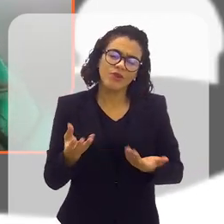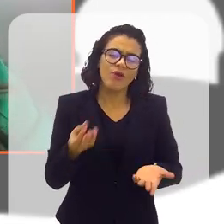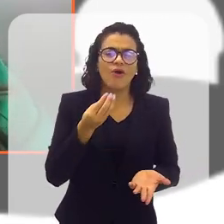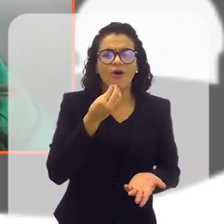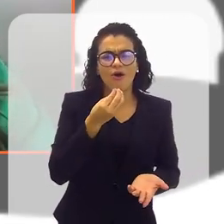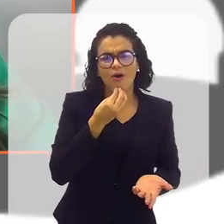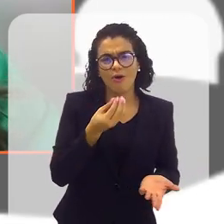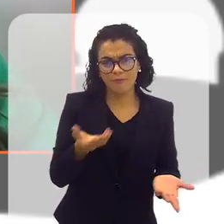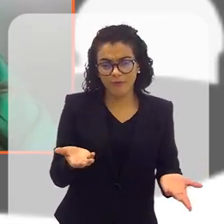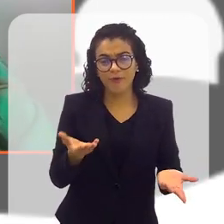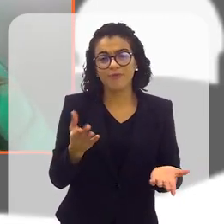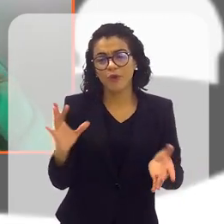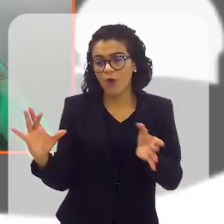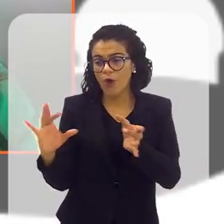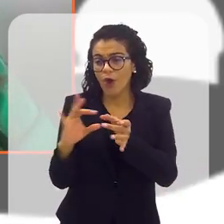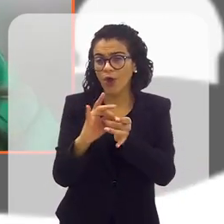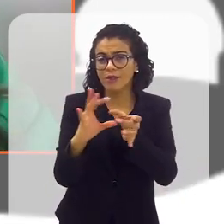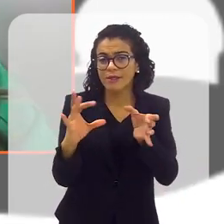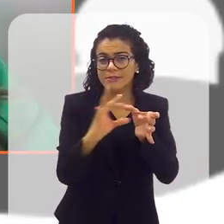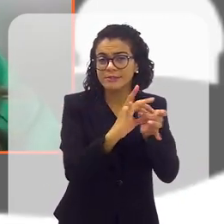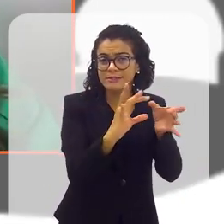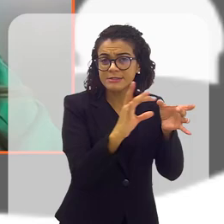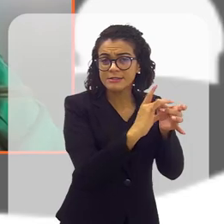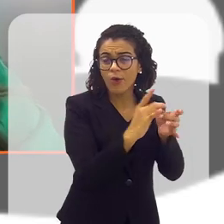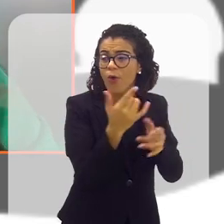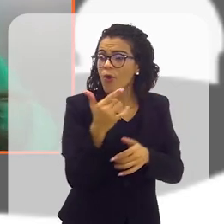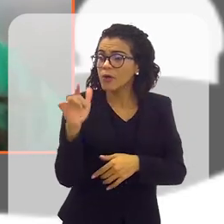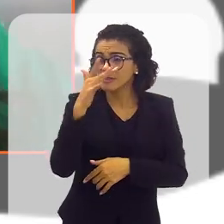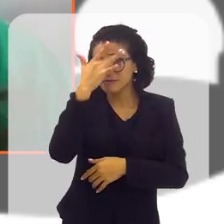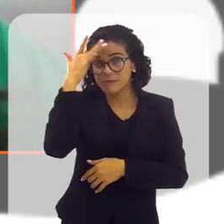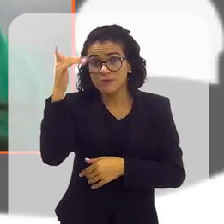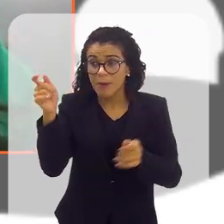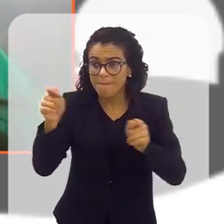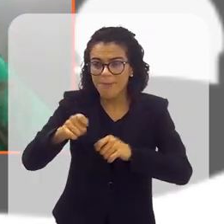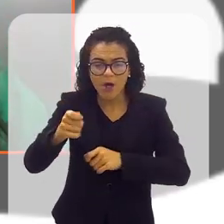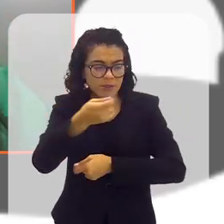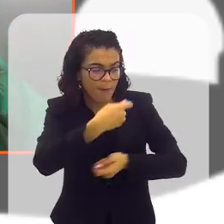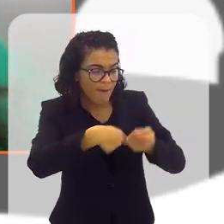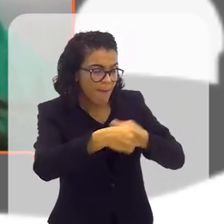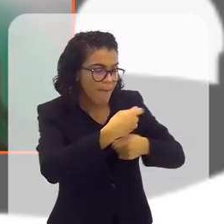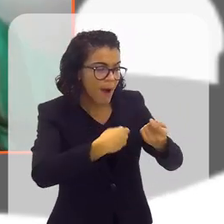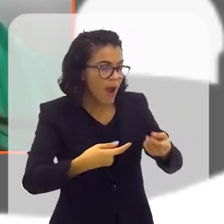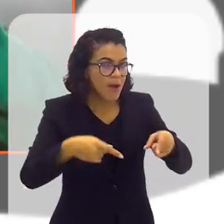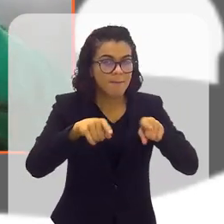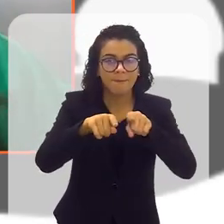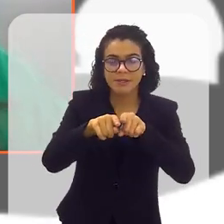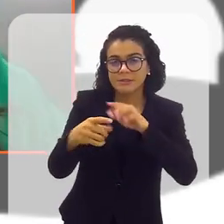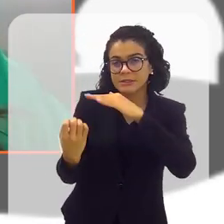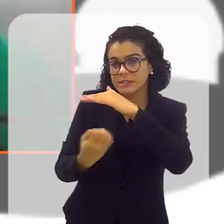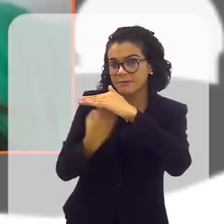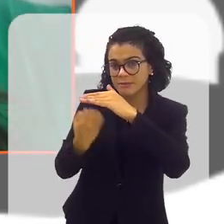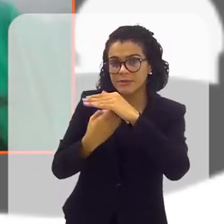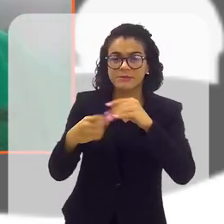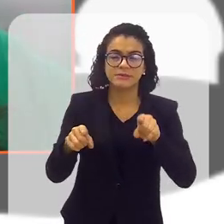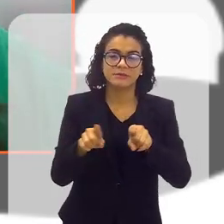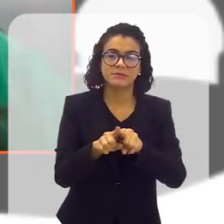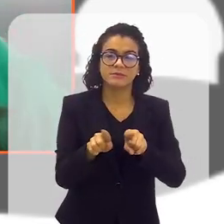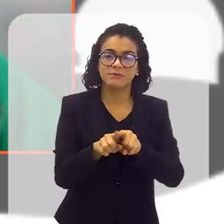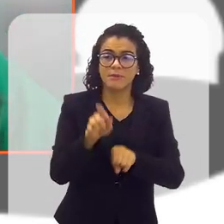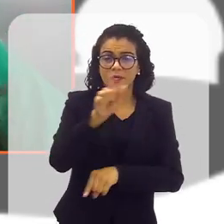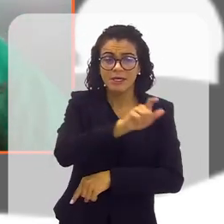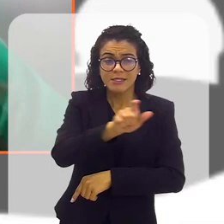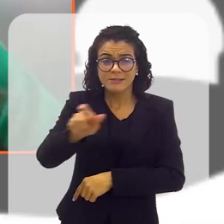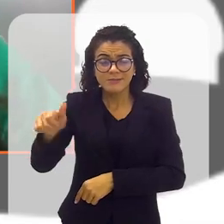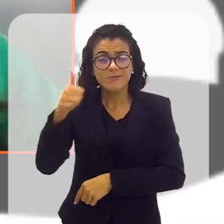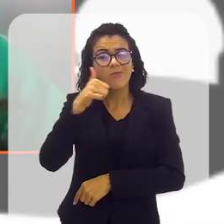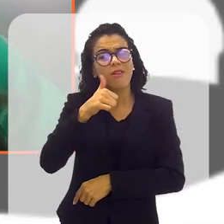E, claro, conexão com outras pessoas que possam fazer negócios, parcerias, com empresas também,